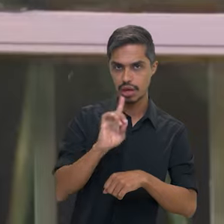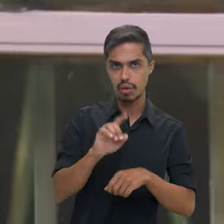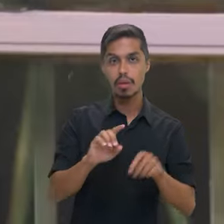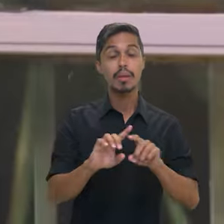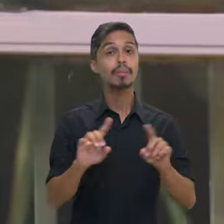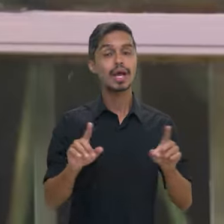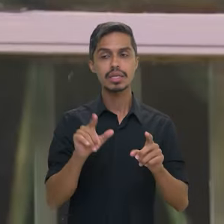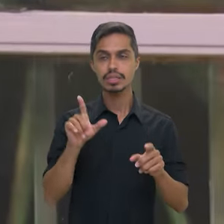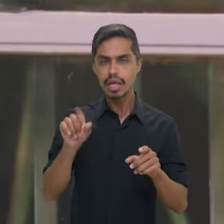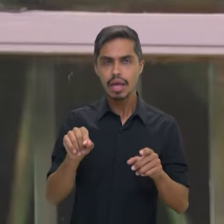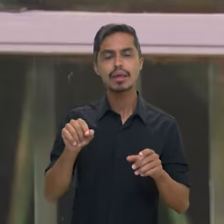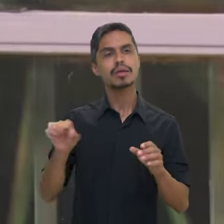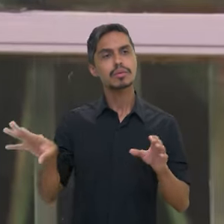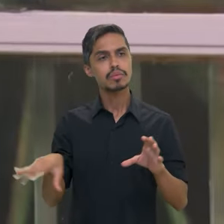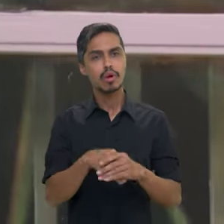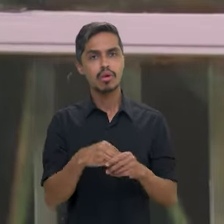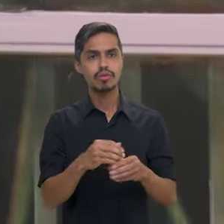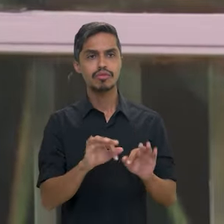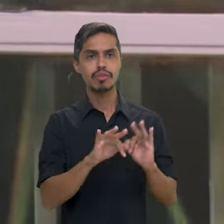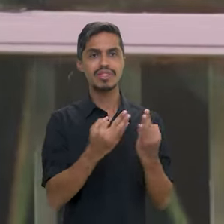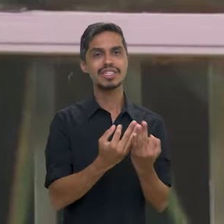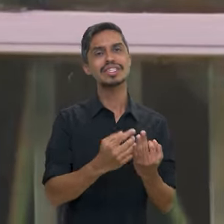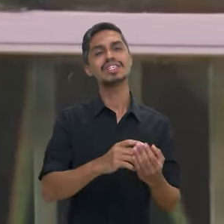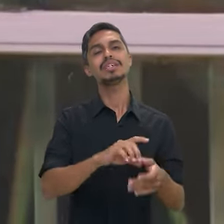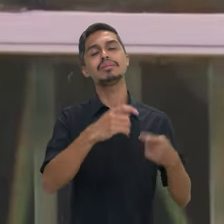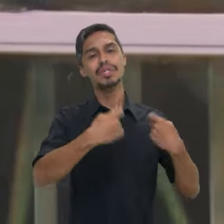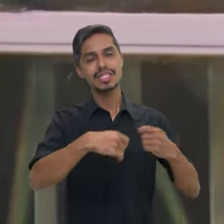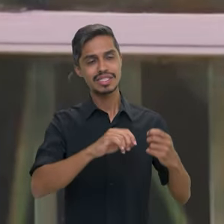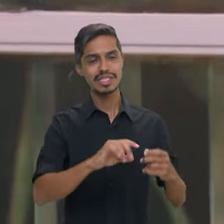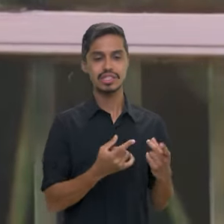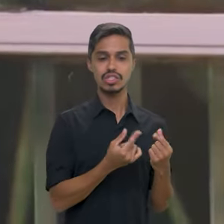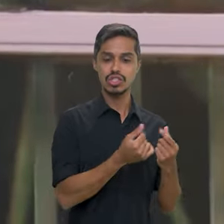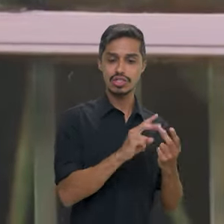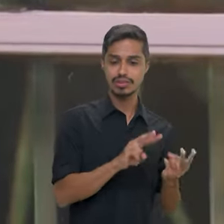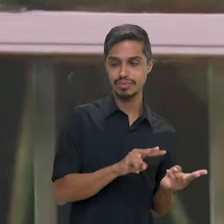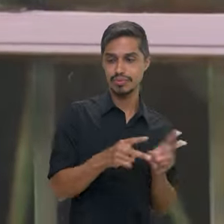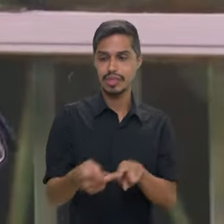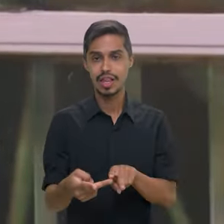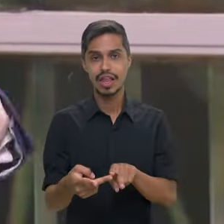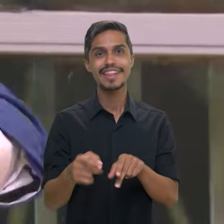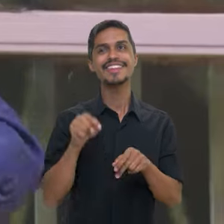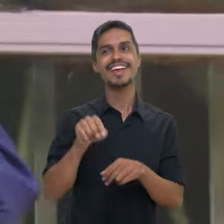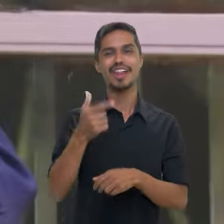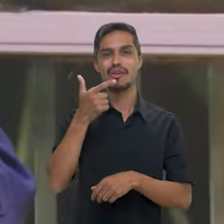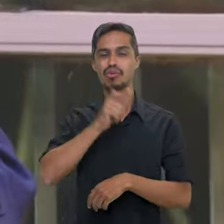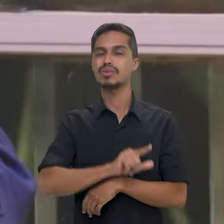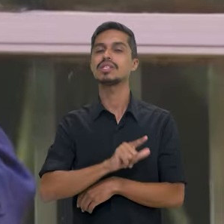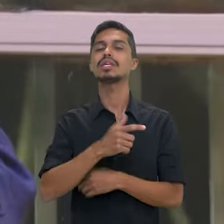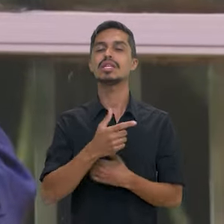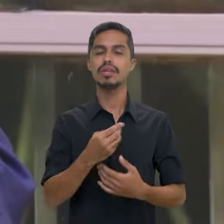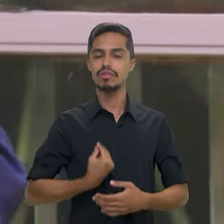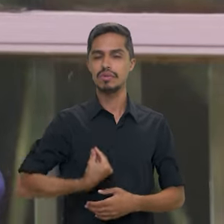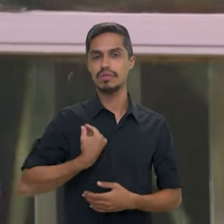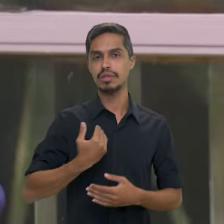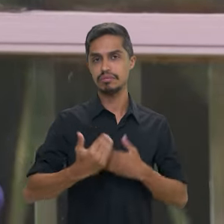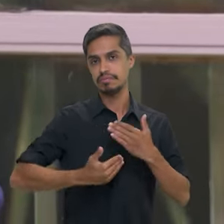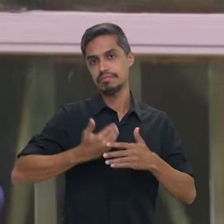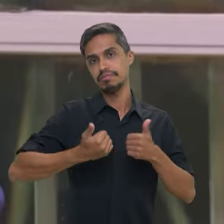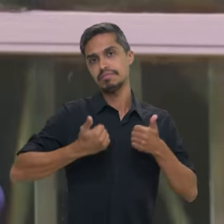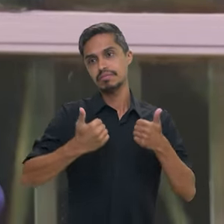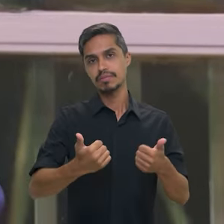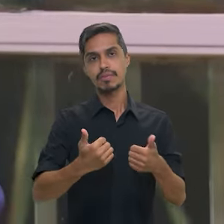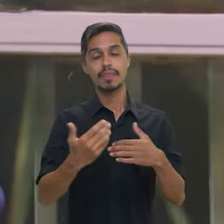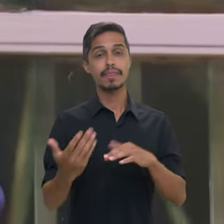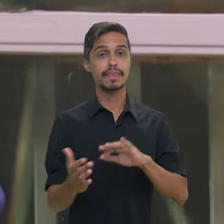mas é parte de uma família que depende da transferência de renda para poder ter uma condição de viver. Então,